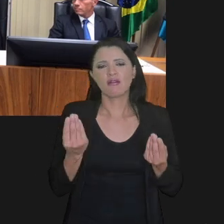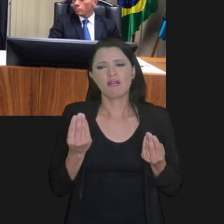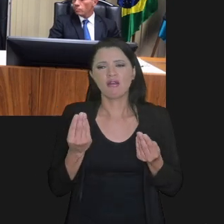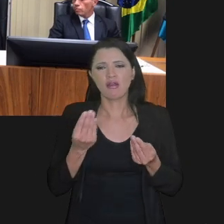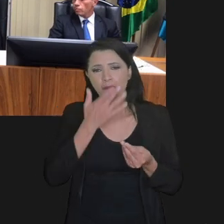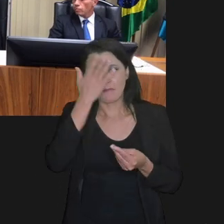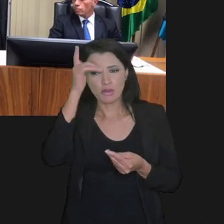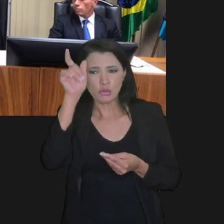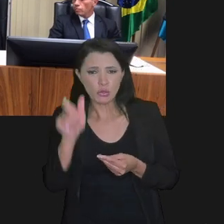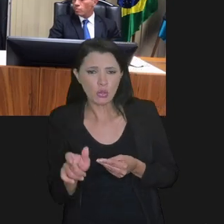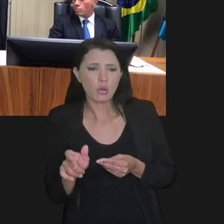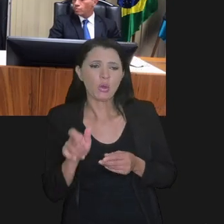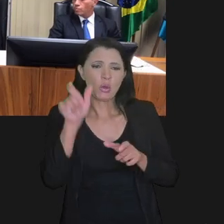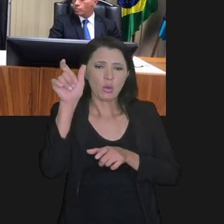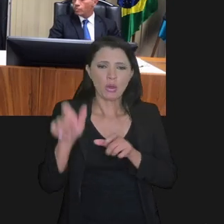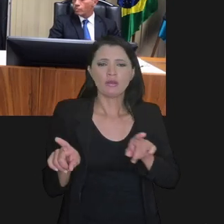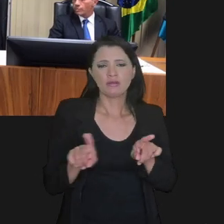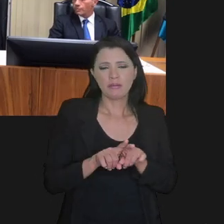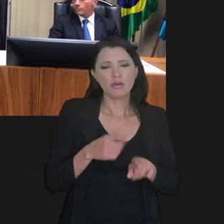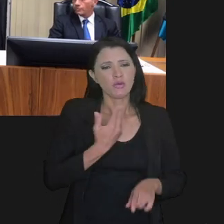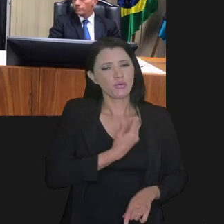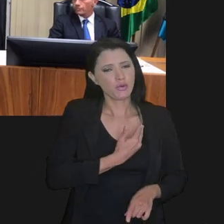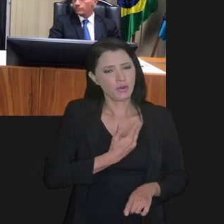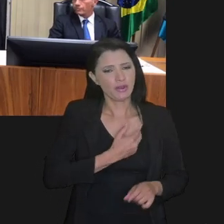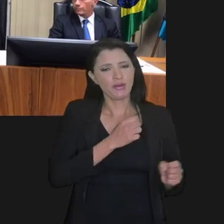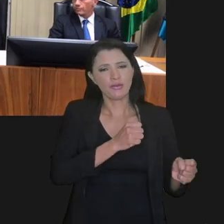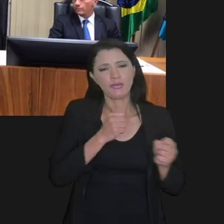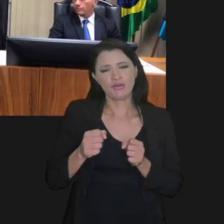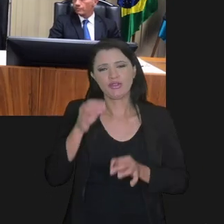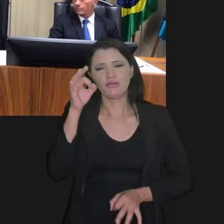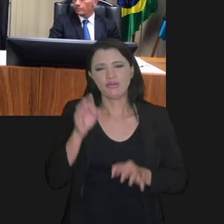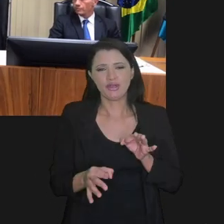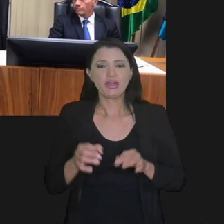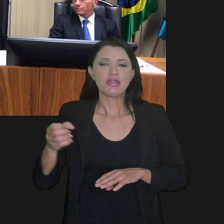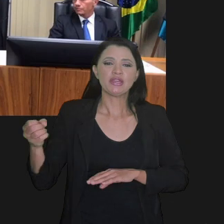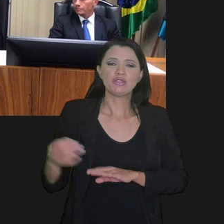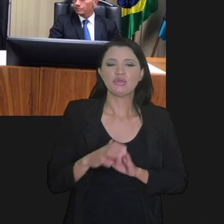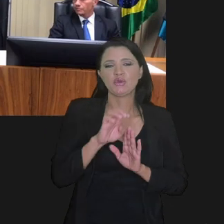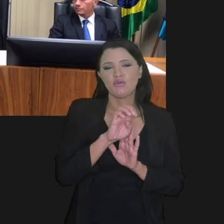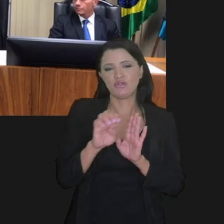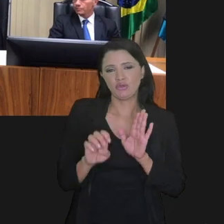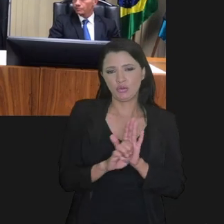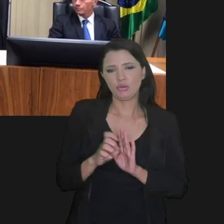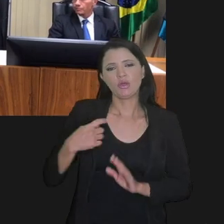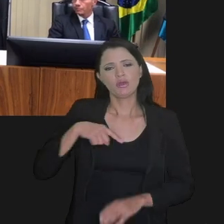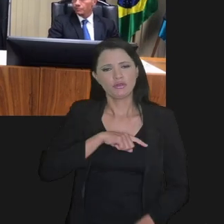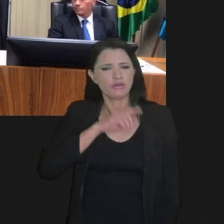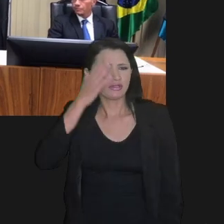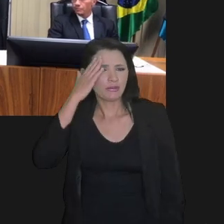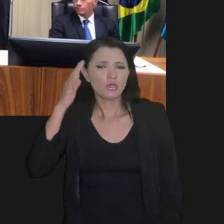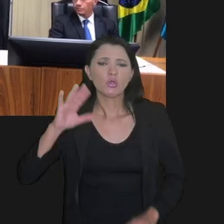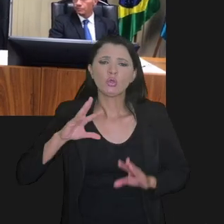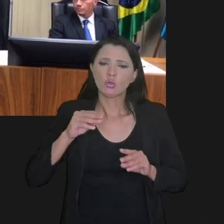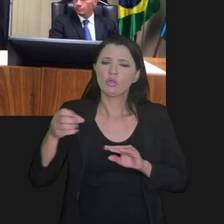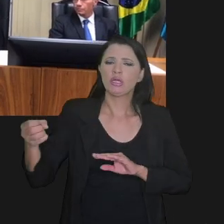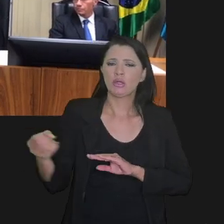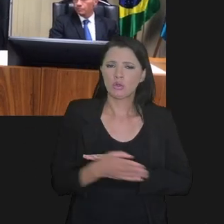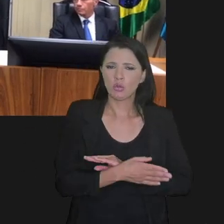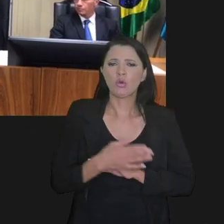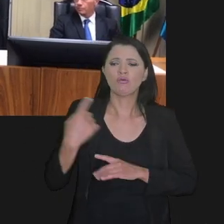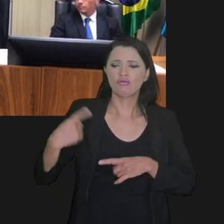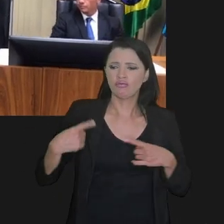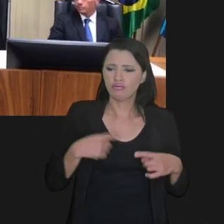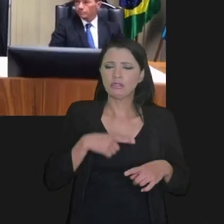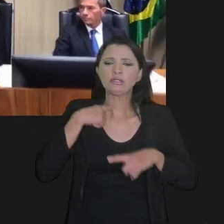de esclarecer não só os contribuintes, mas também os colegas do Poder Judiciário sobre esse novo instituto, que a gente sabe que